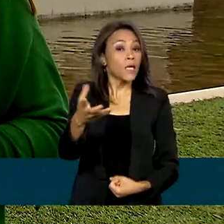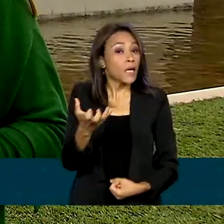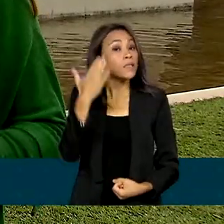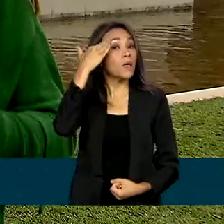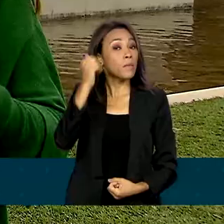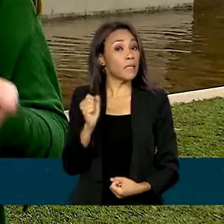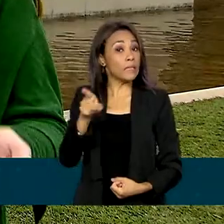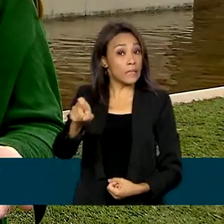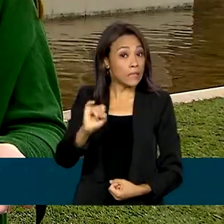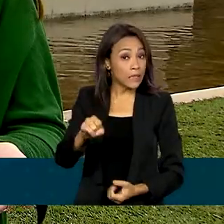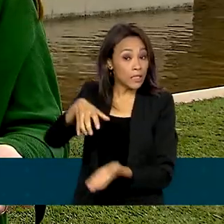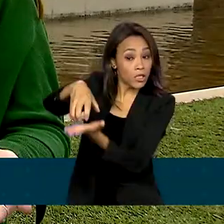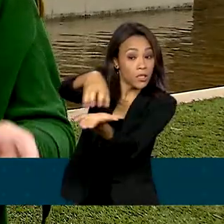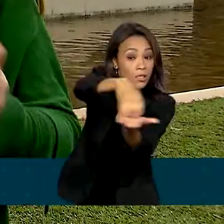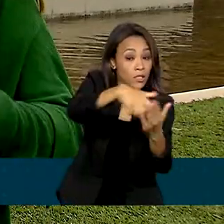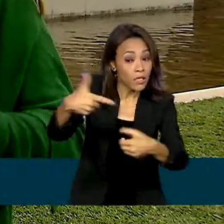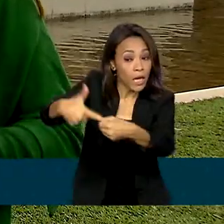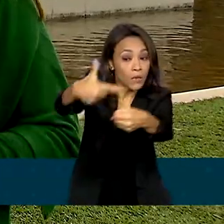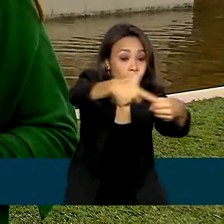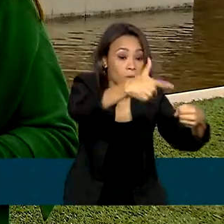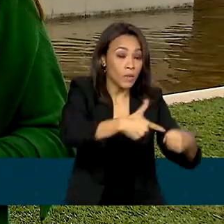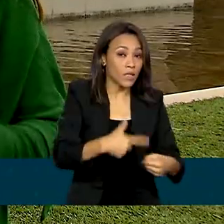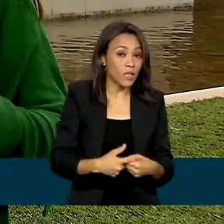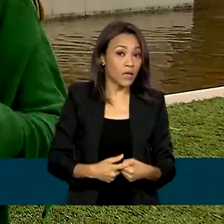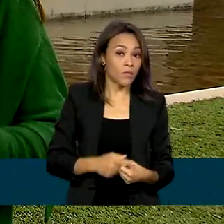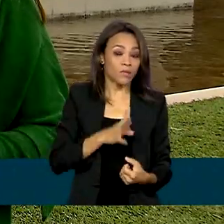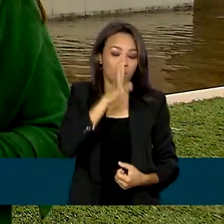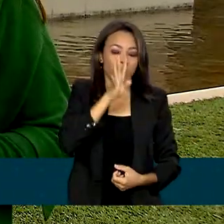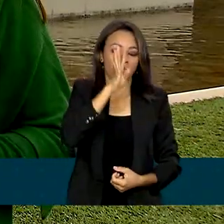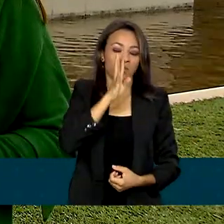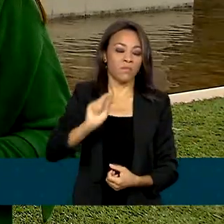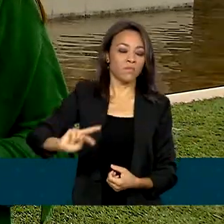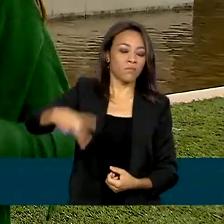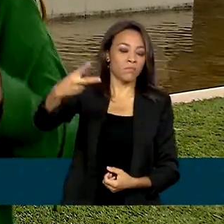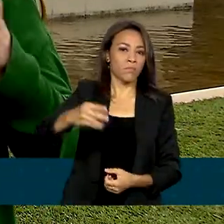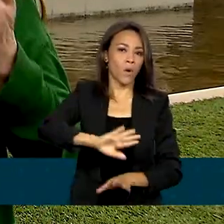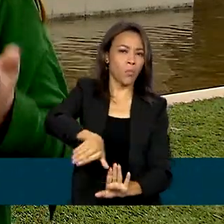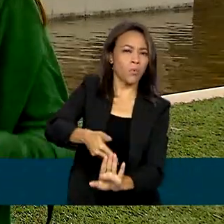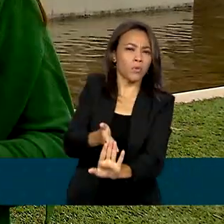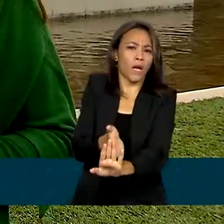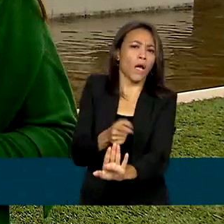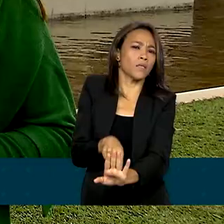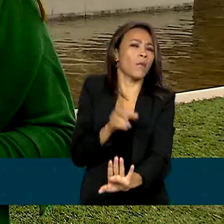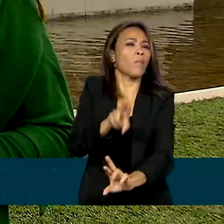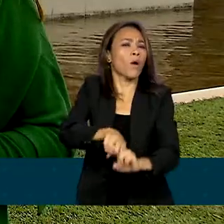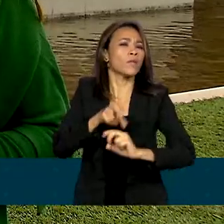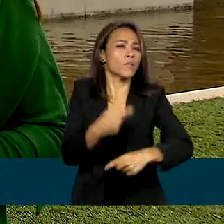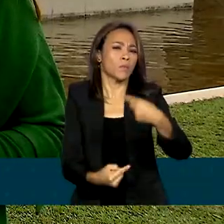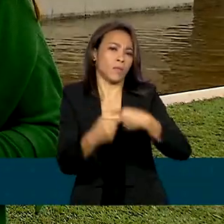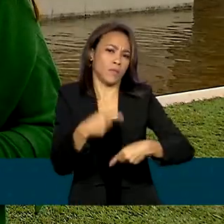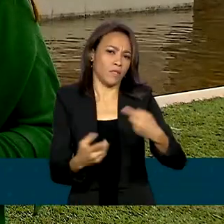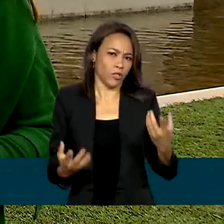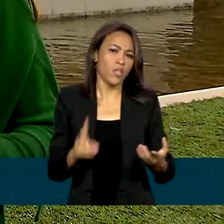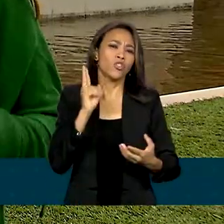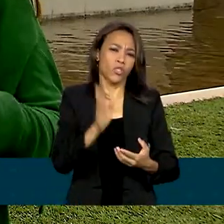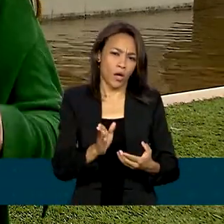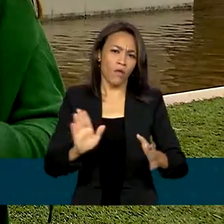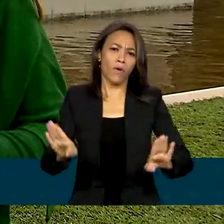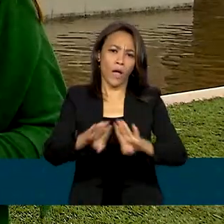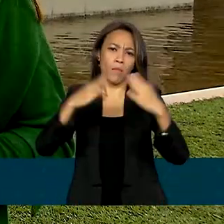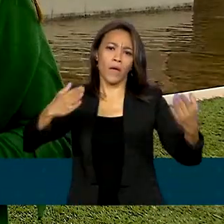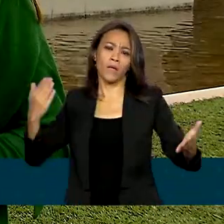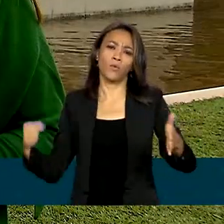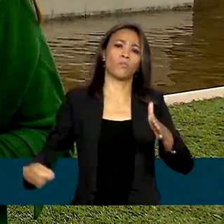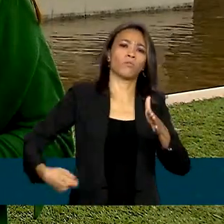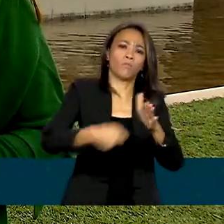gasolina agiram de má fé ou se ocorreu uma ação política. Um processo administrativo já foi aberto pelo